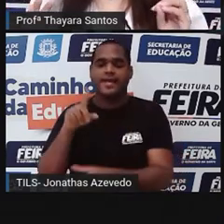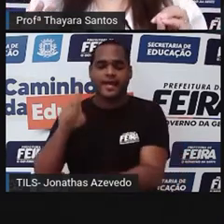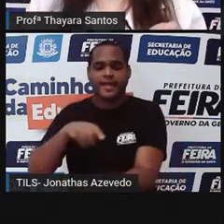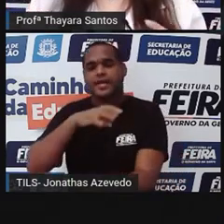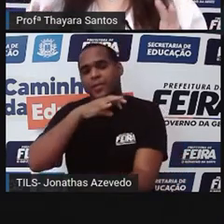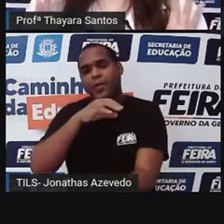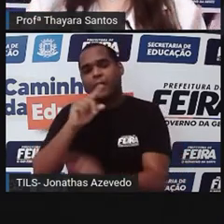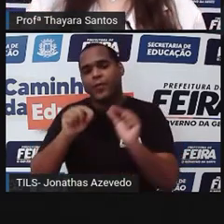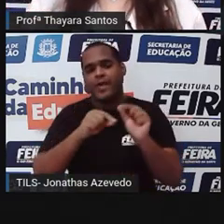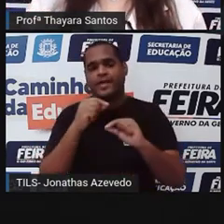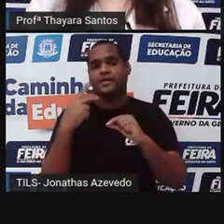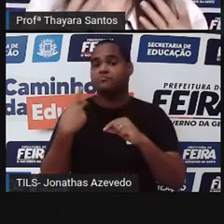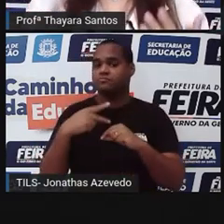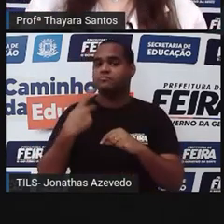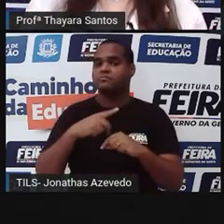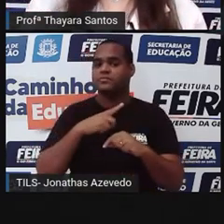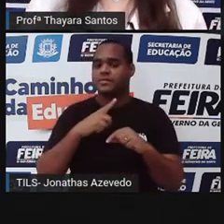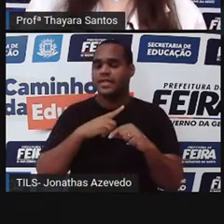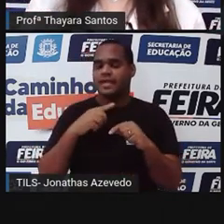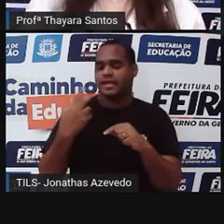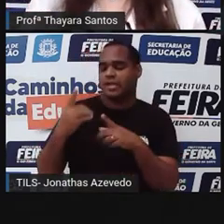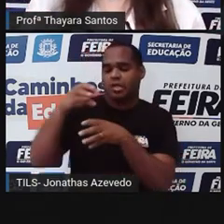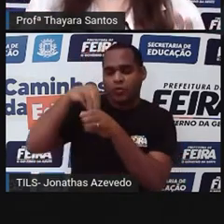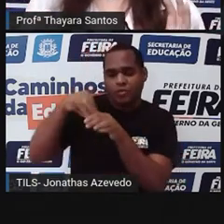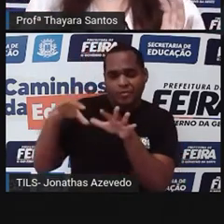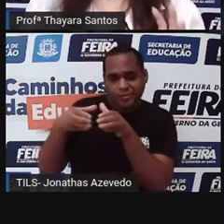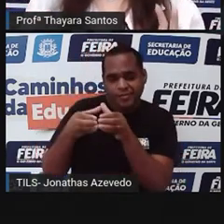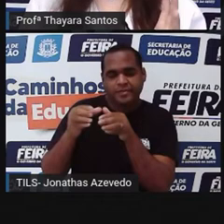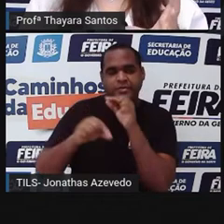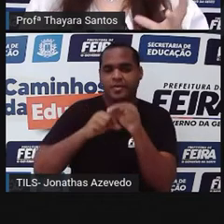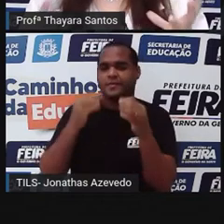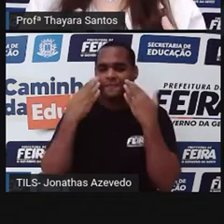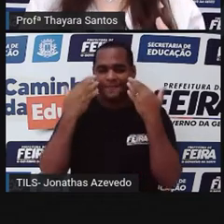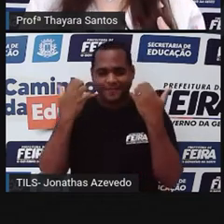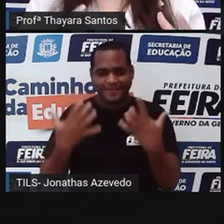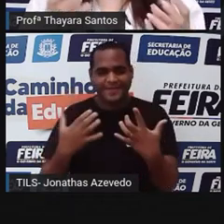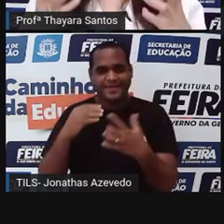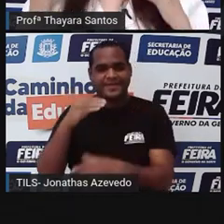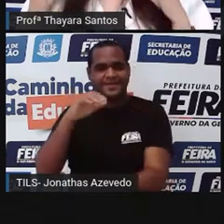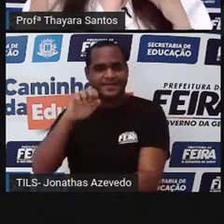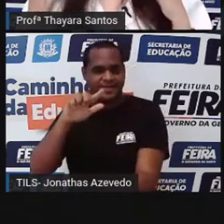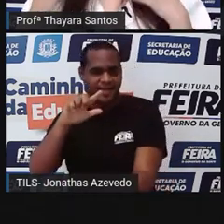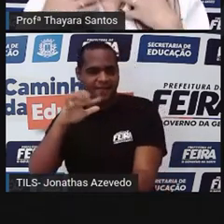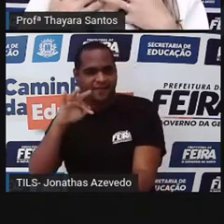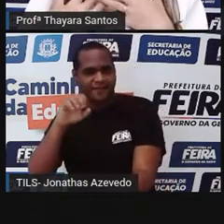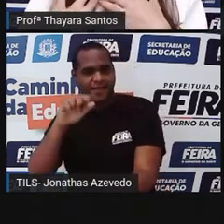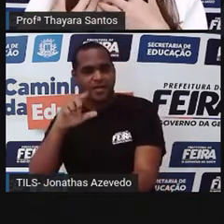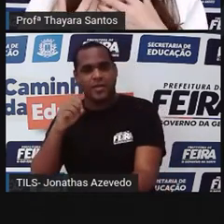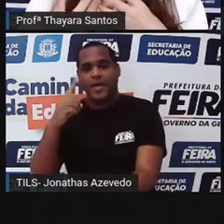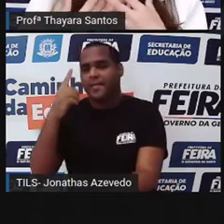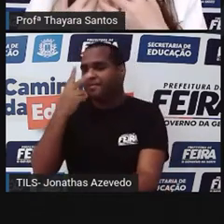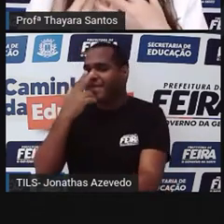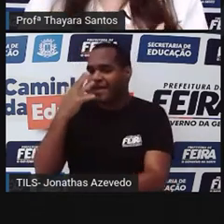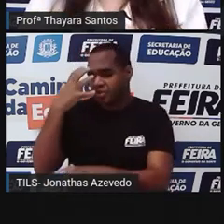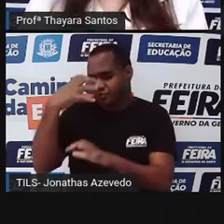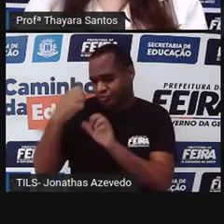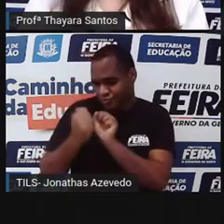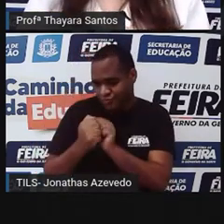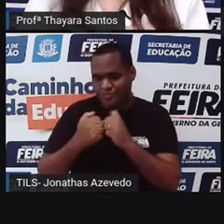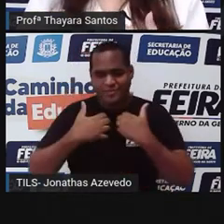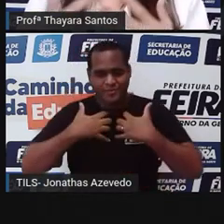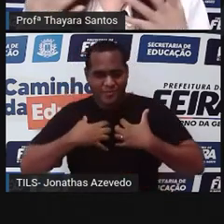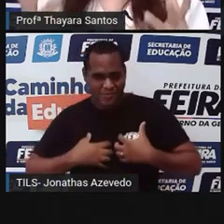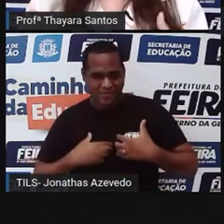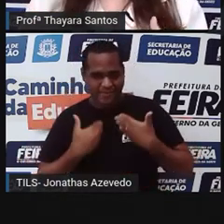Esses animais artrópodes que estão no grupo dos aracnídeos, eles apresentam o cefalotórax, quer dizer que a cabeça está fundida com o tórax,